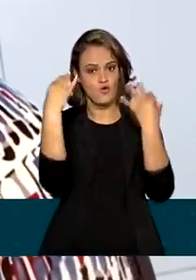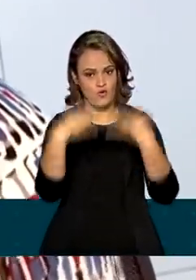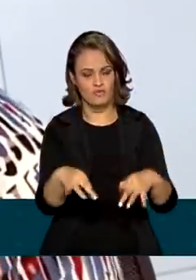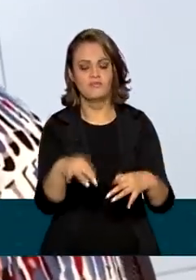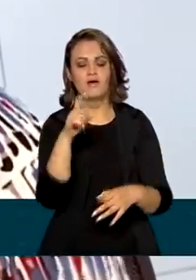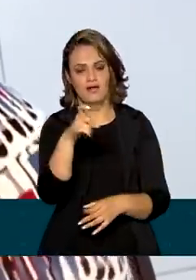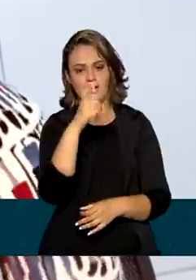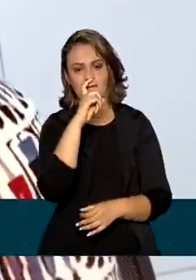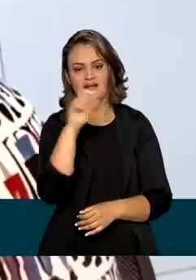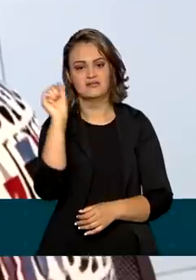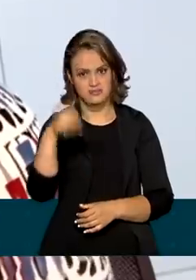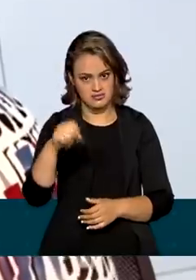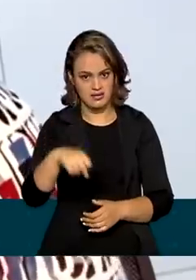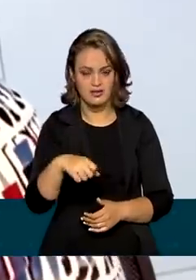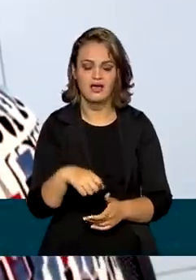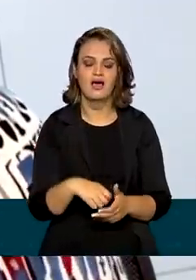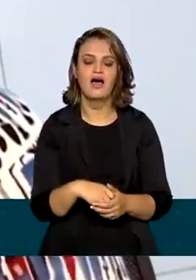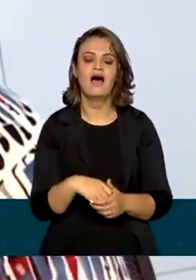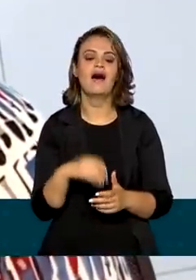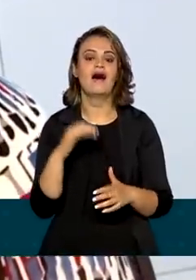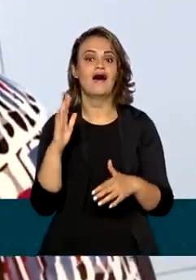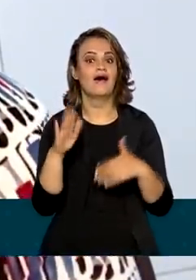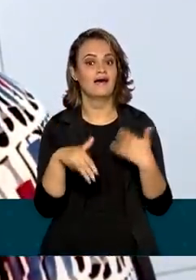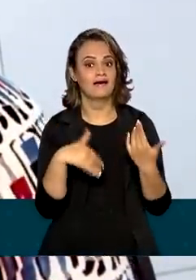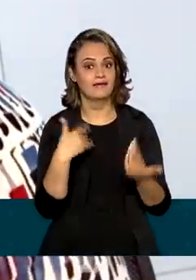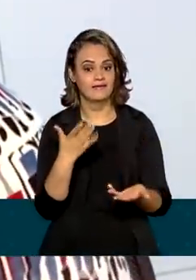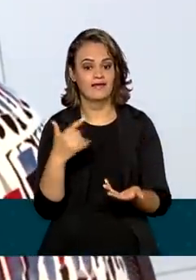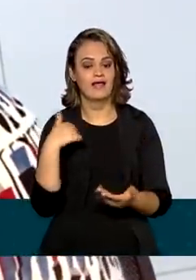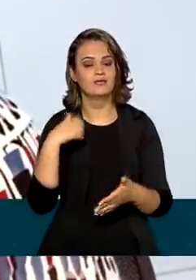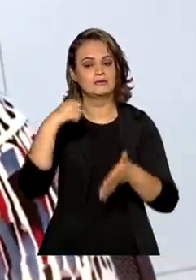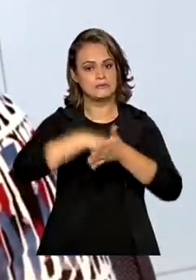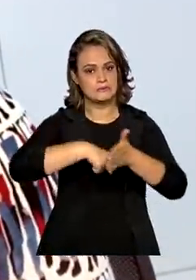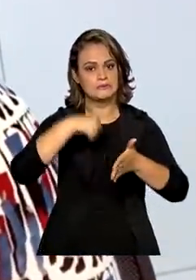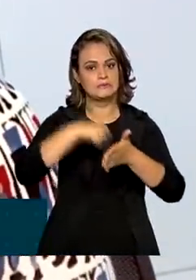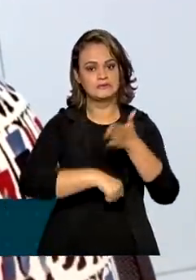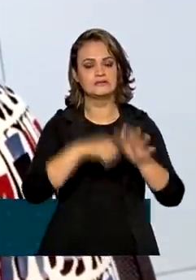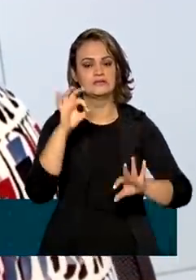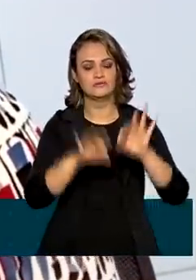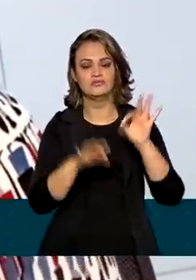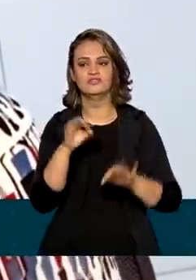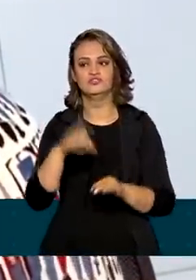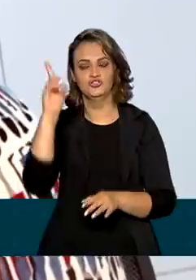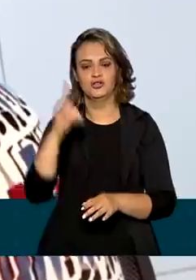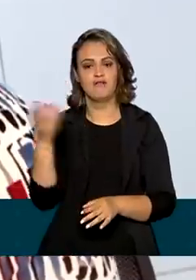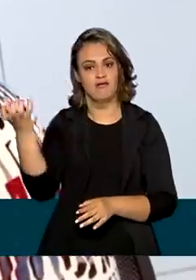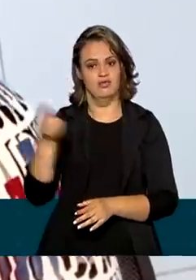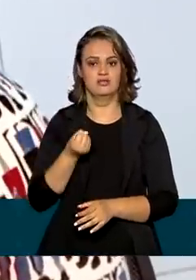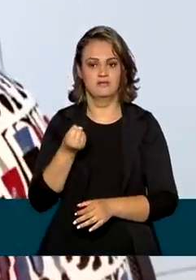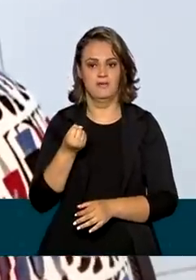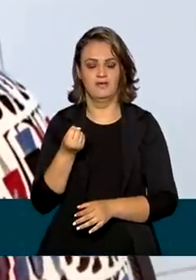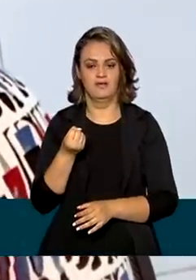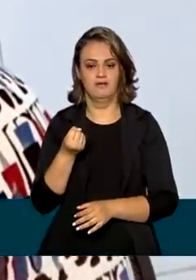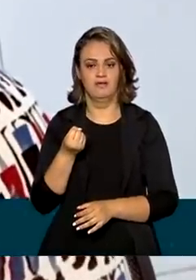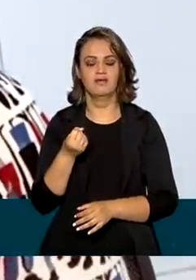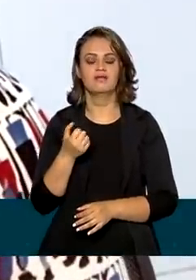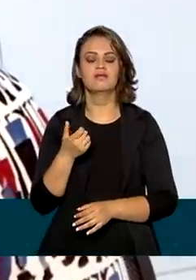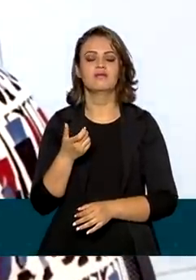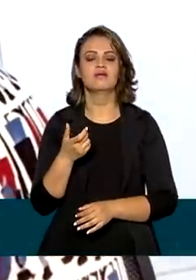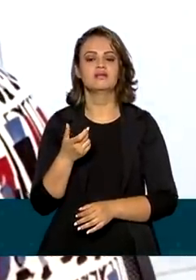paternidade do meu filho. E até então, eu estou lutando na justiça por pensão alimentícia e